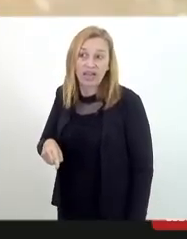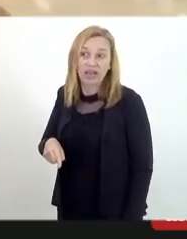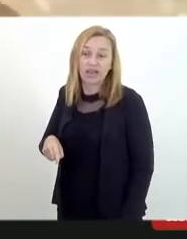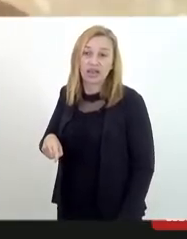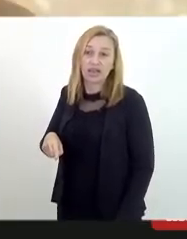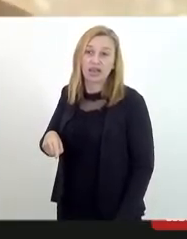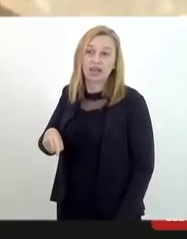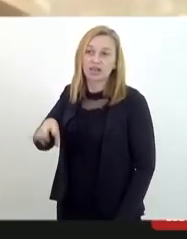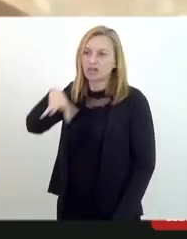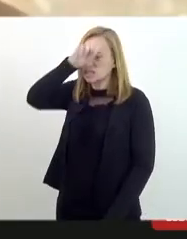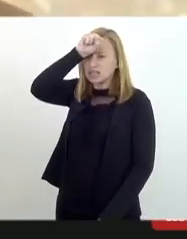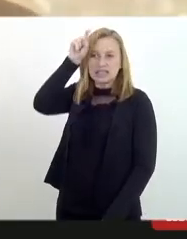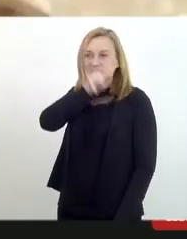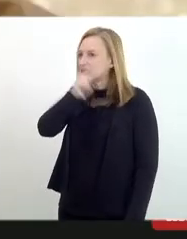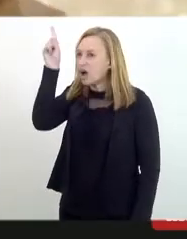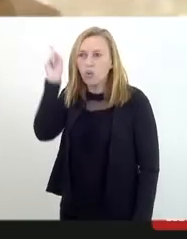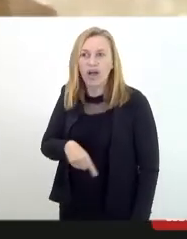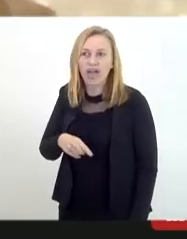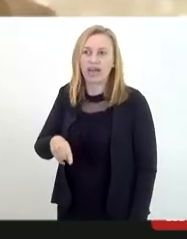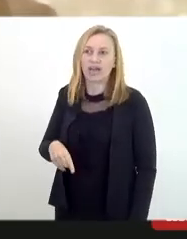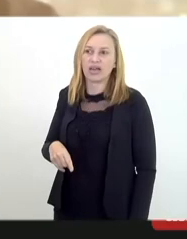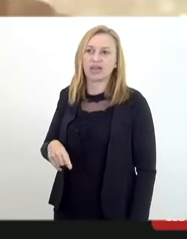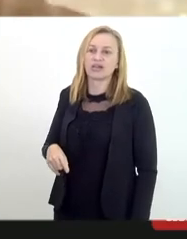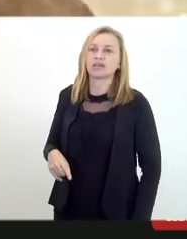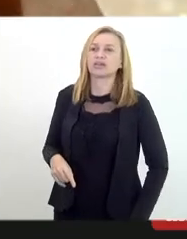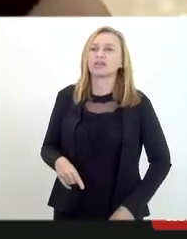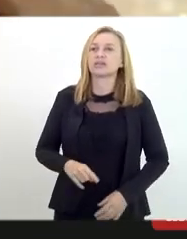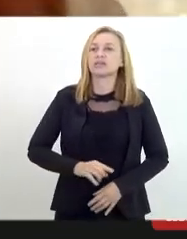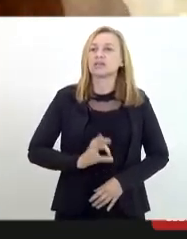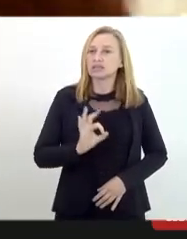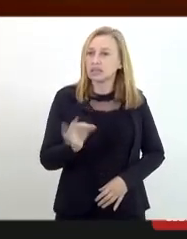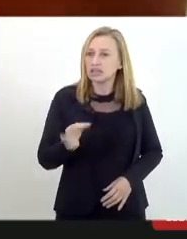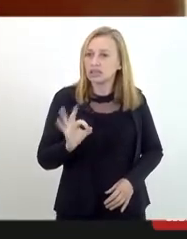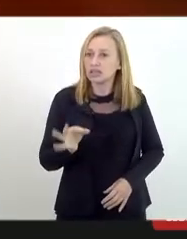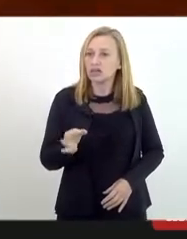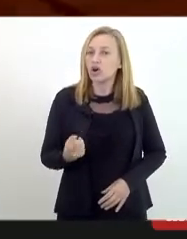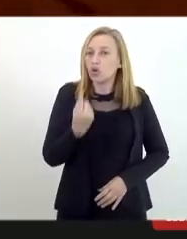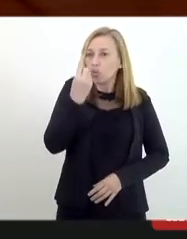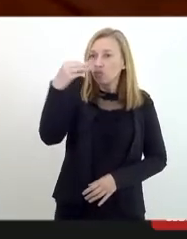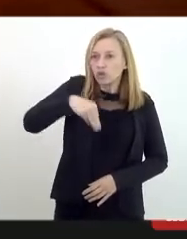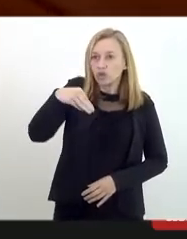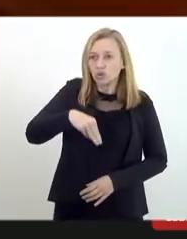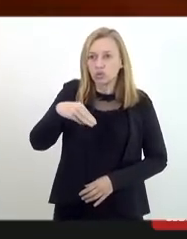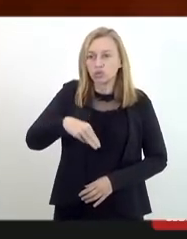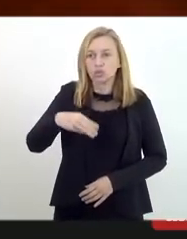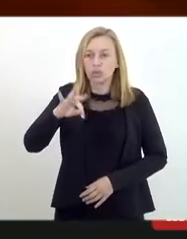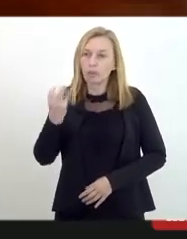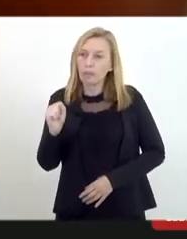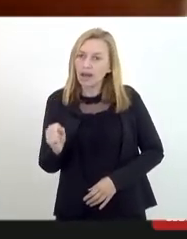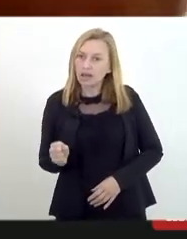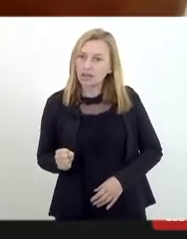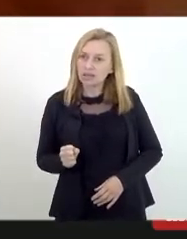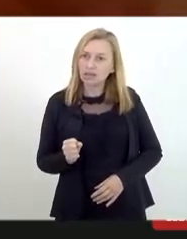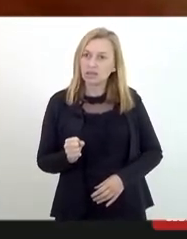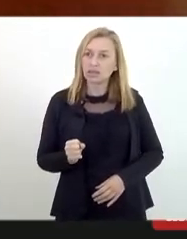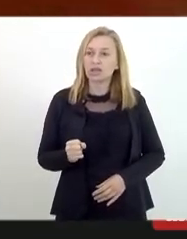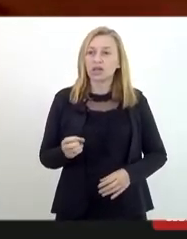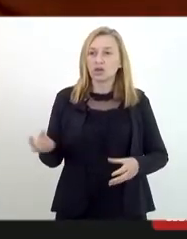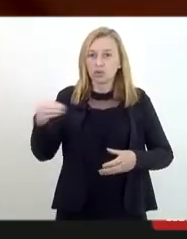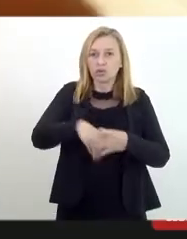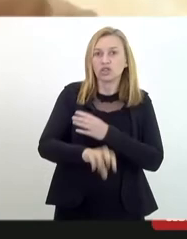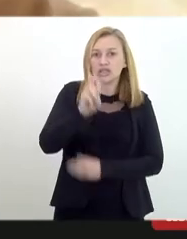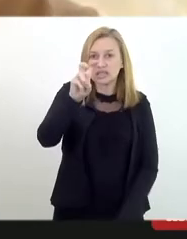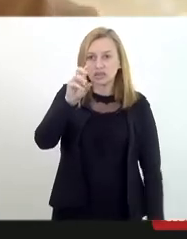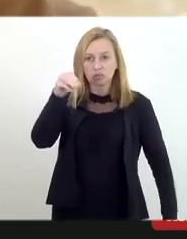É óbvio que não é, evidentemente que não é, né? O vídeo tem um minuto, Barta, né, eu tô incluído nos meus cinco minutos.